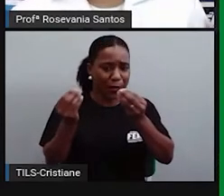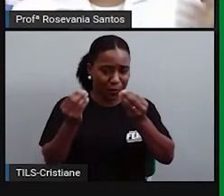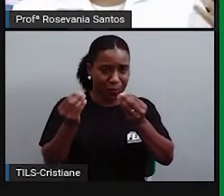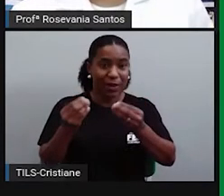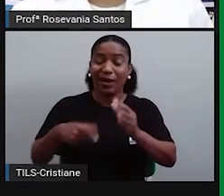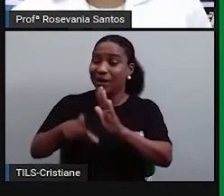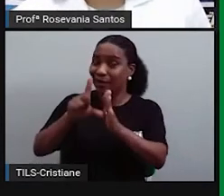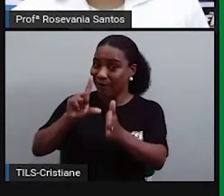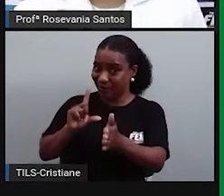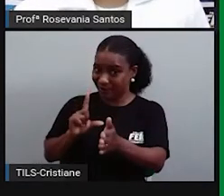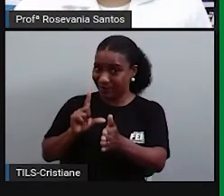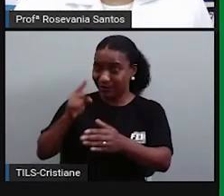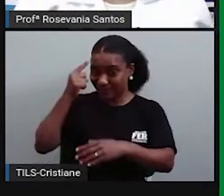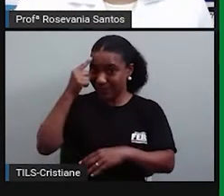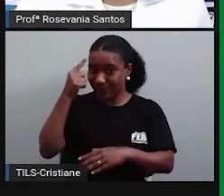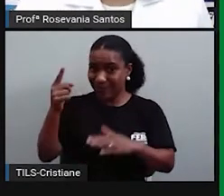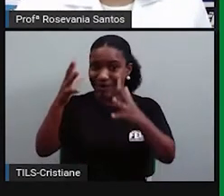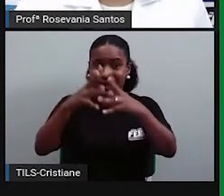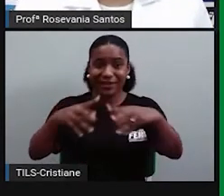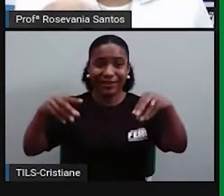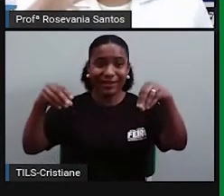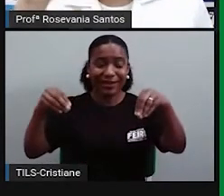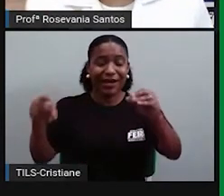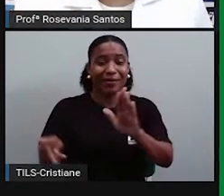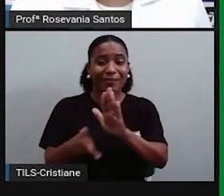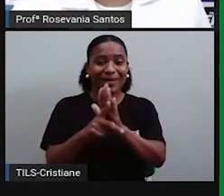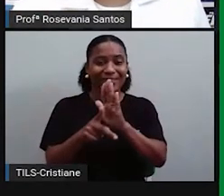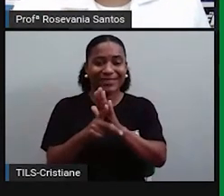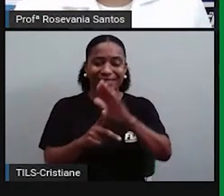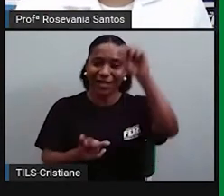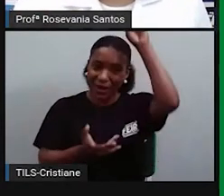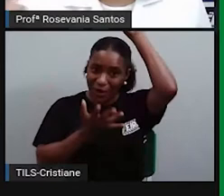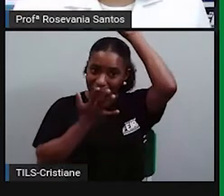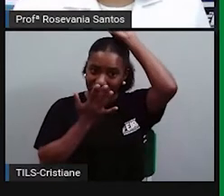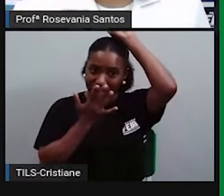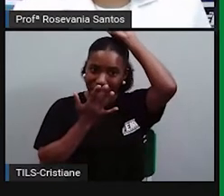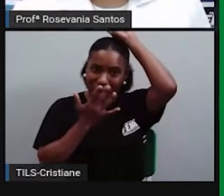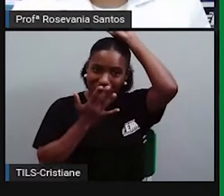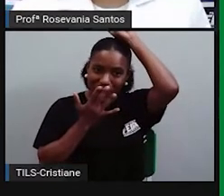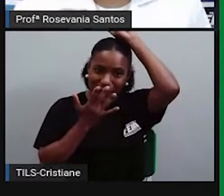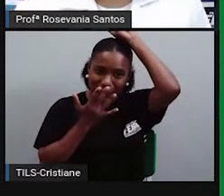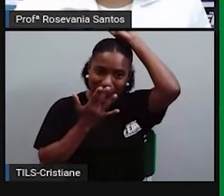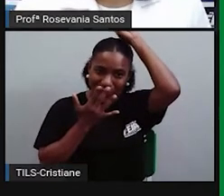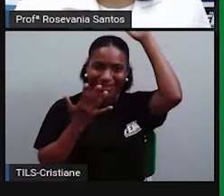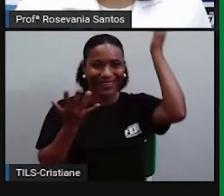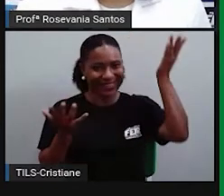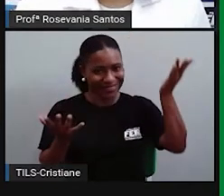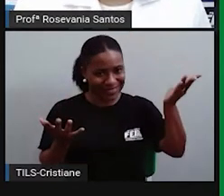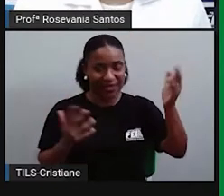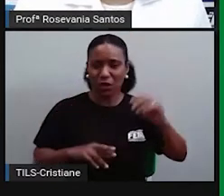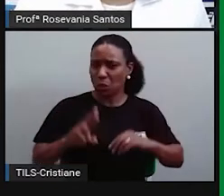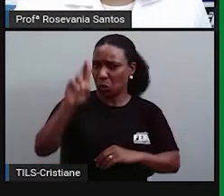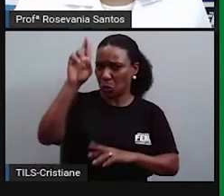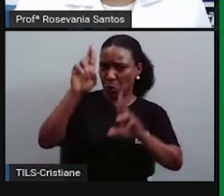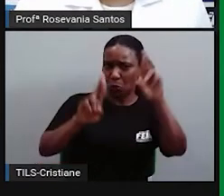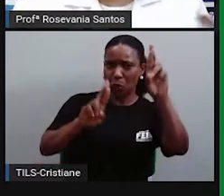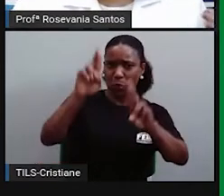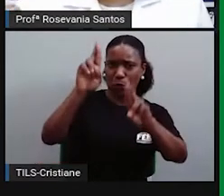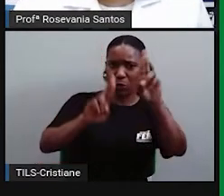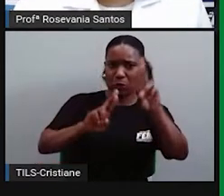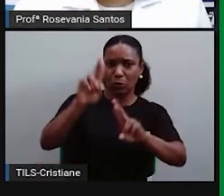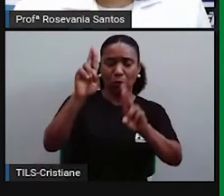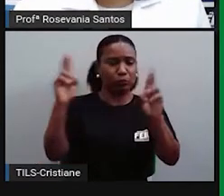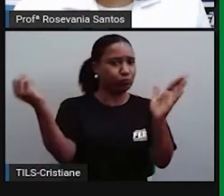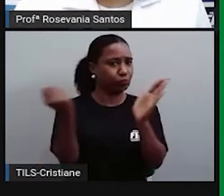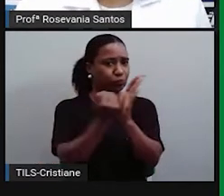pertenciam aos indígenas e que não tinha nenhuma divisão, não tinha nenhum dono, quer dizer,